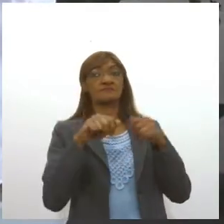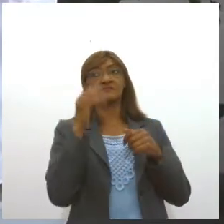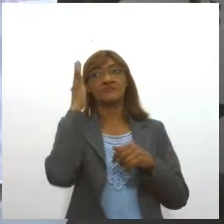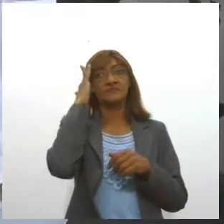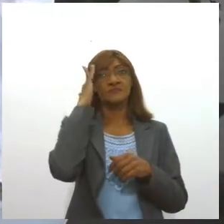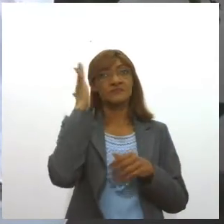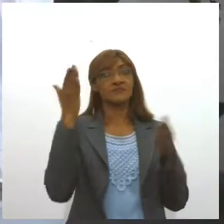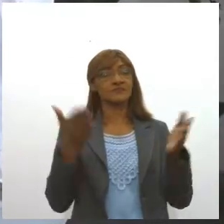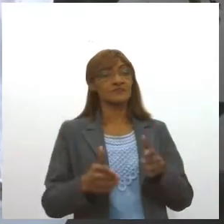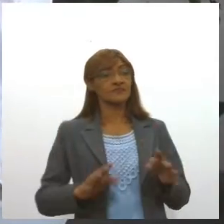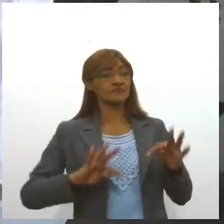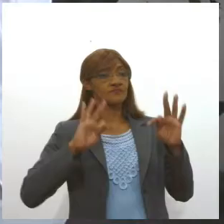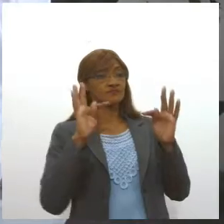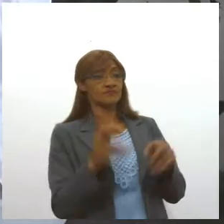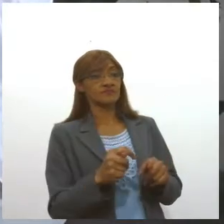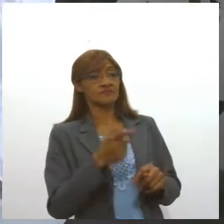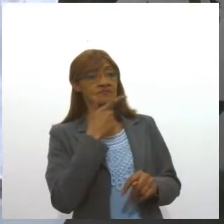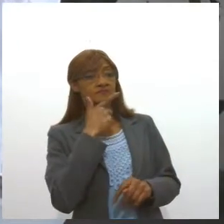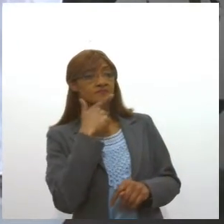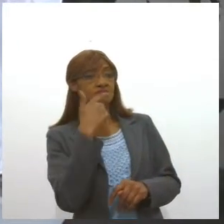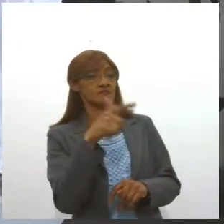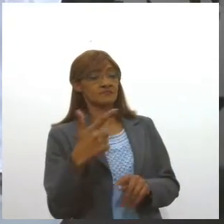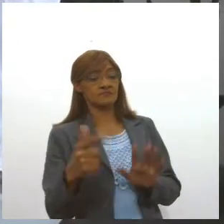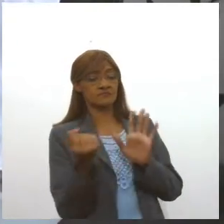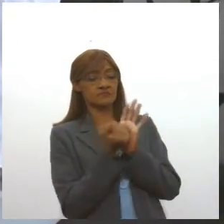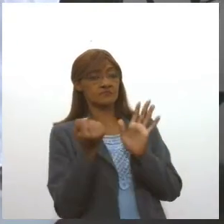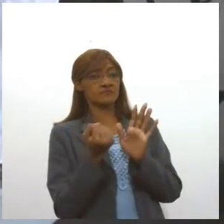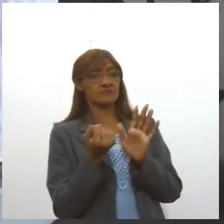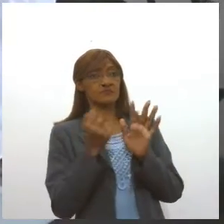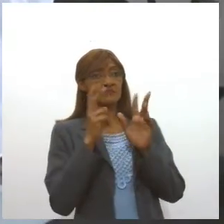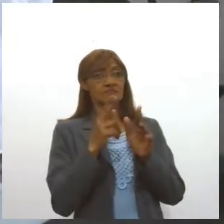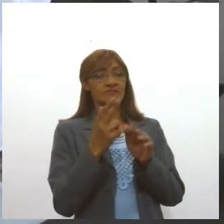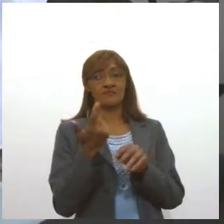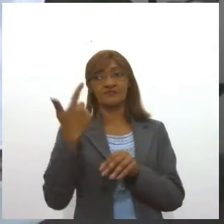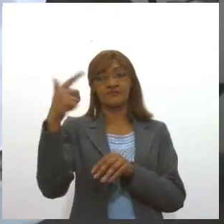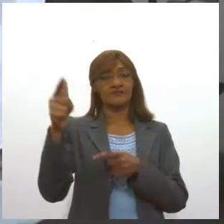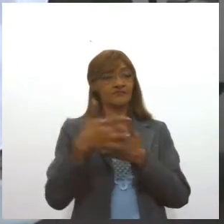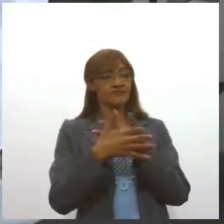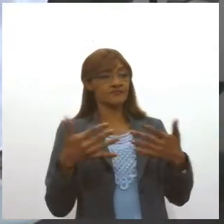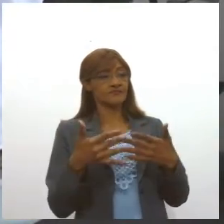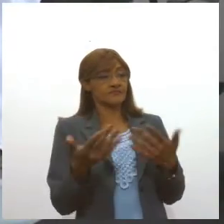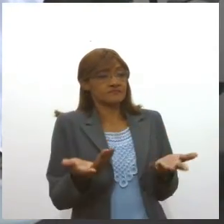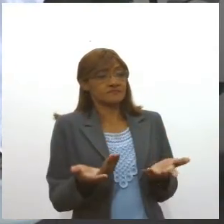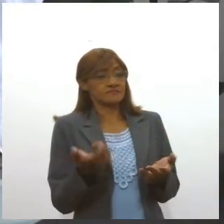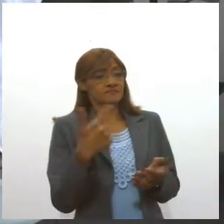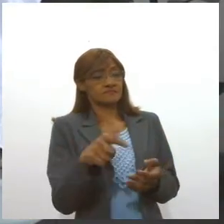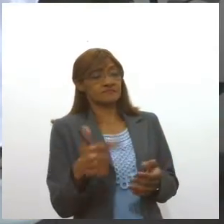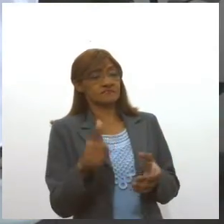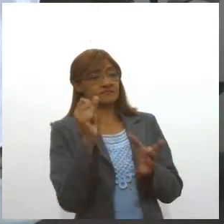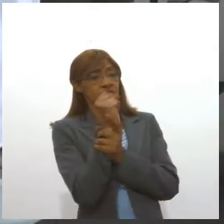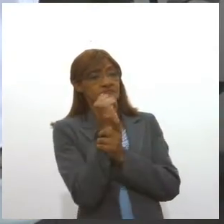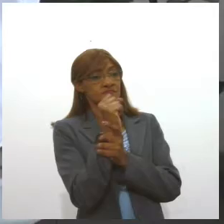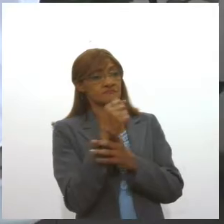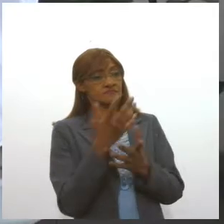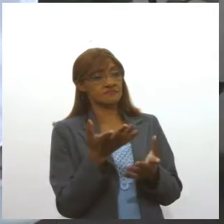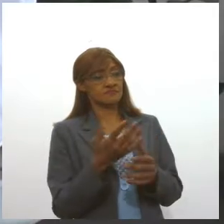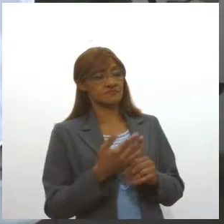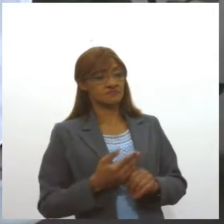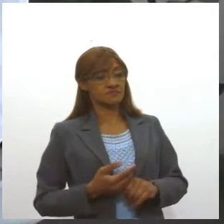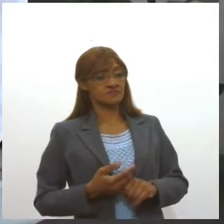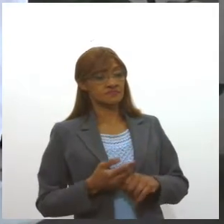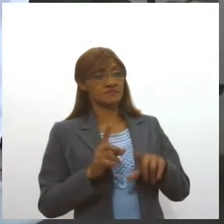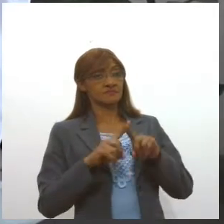queijo que não tenha o selo da inspeção, ele é considerado como clandestino, tá certo? No momento que ele se regulariza, ele tem um